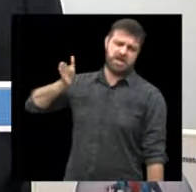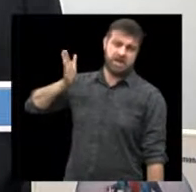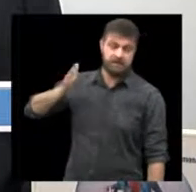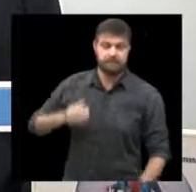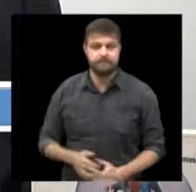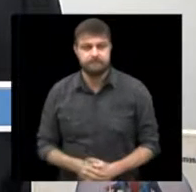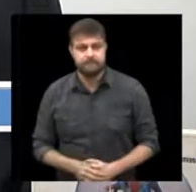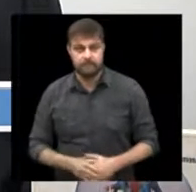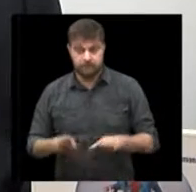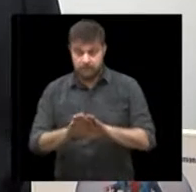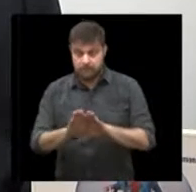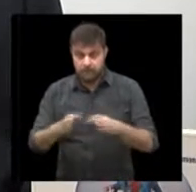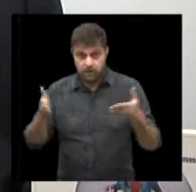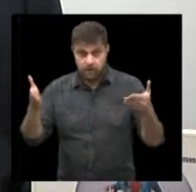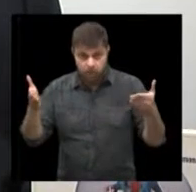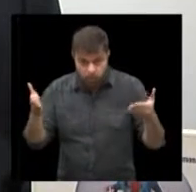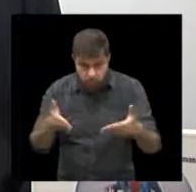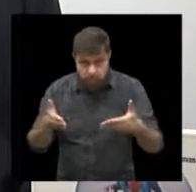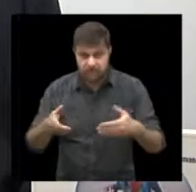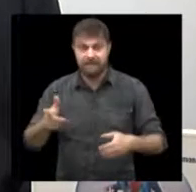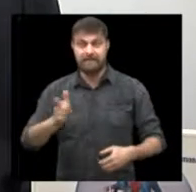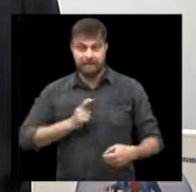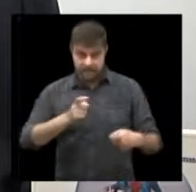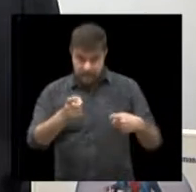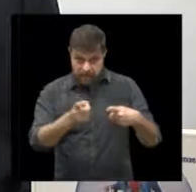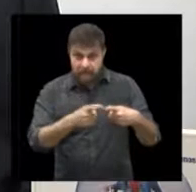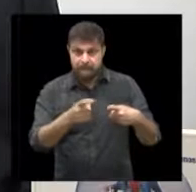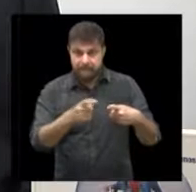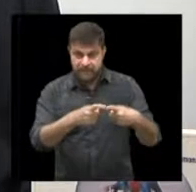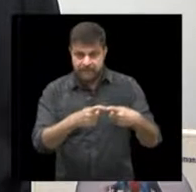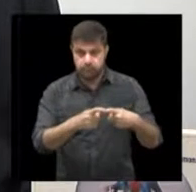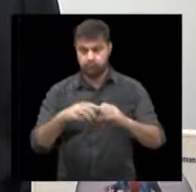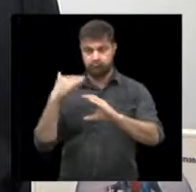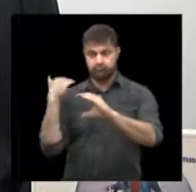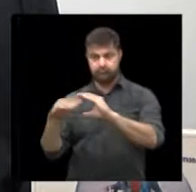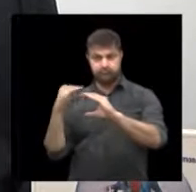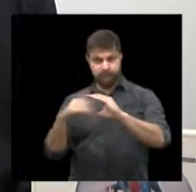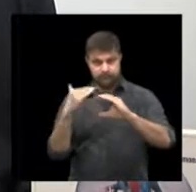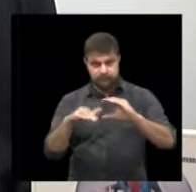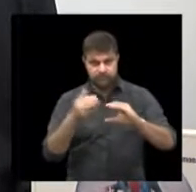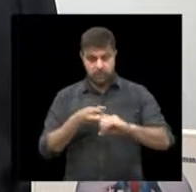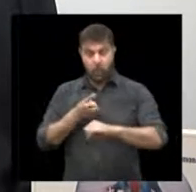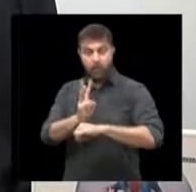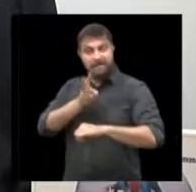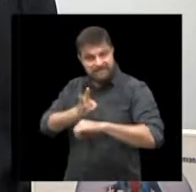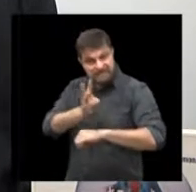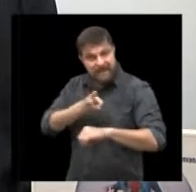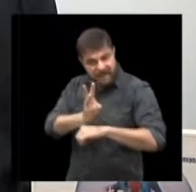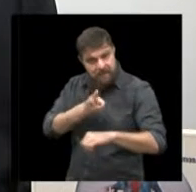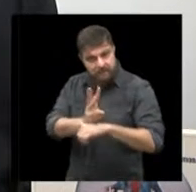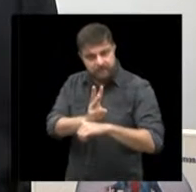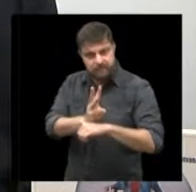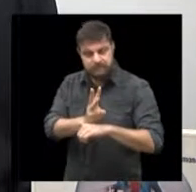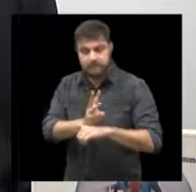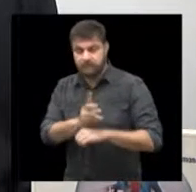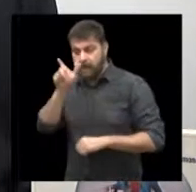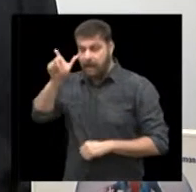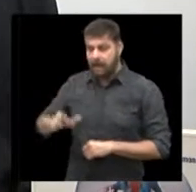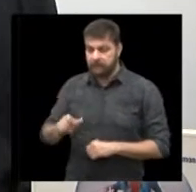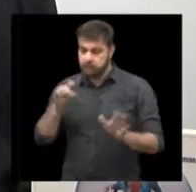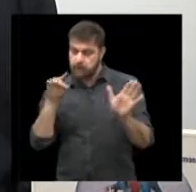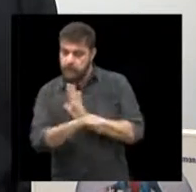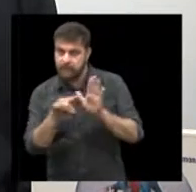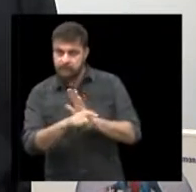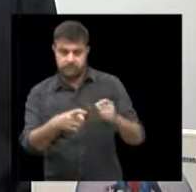E além do mais, hoje, muitos médicos respondem a e-mails, usam o WhatsApp, para que tirem dúvidas e